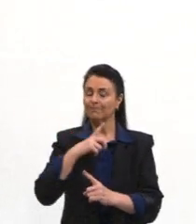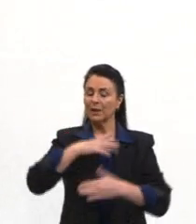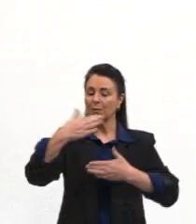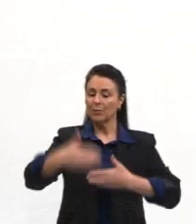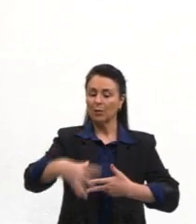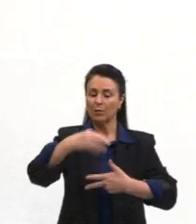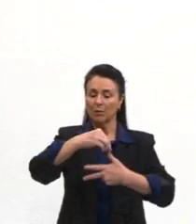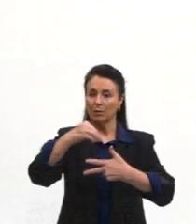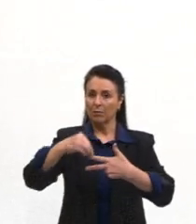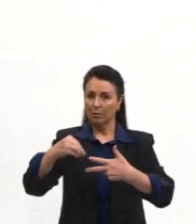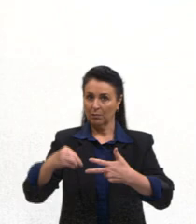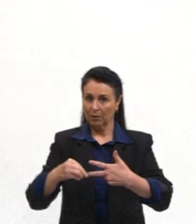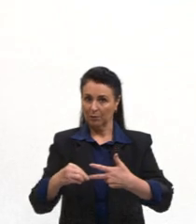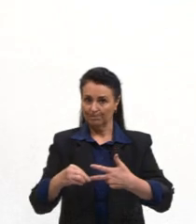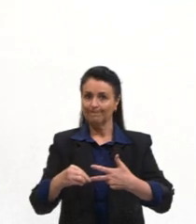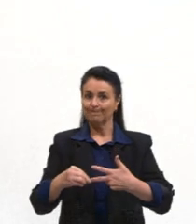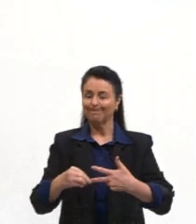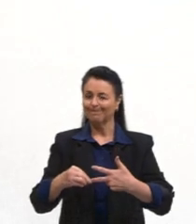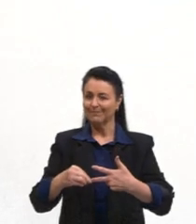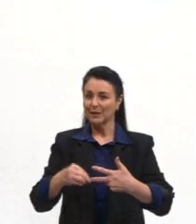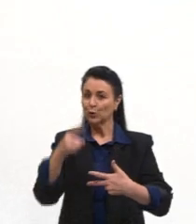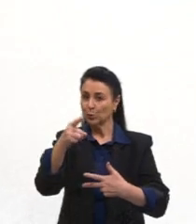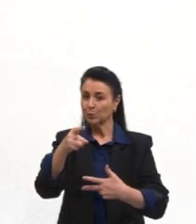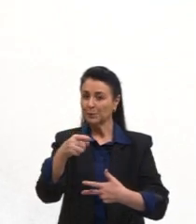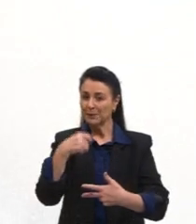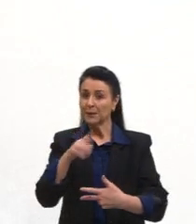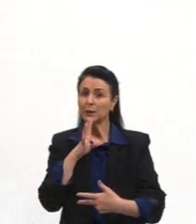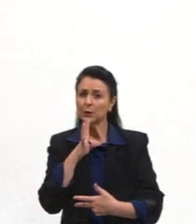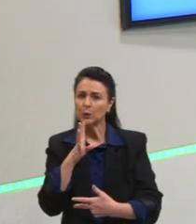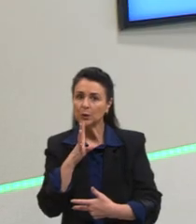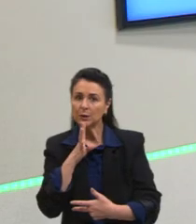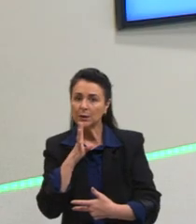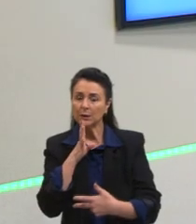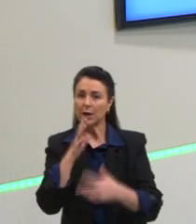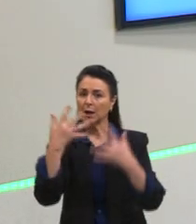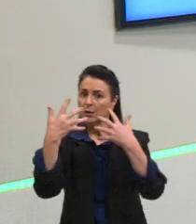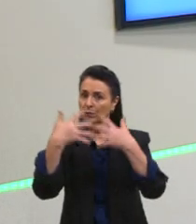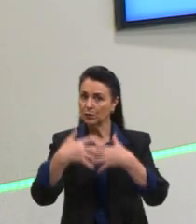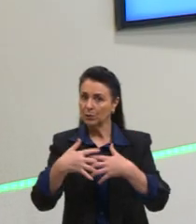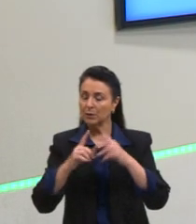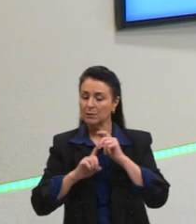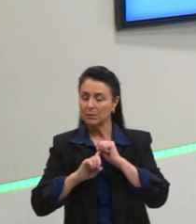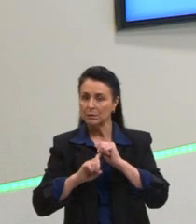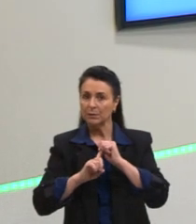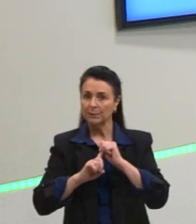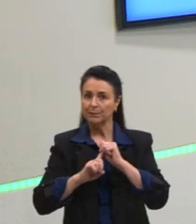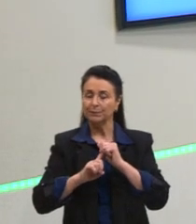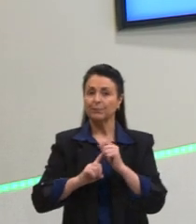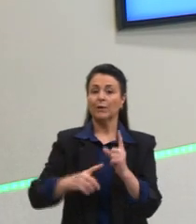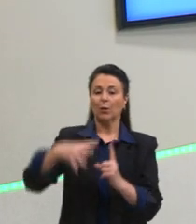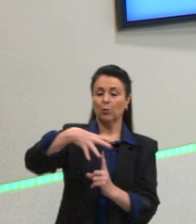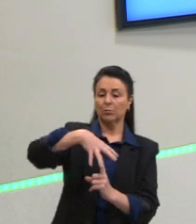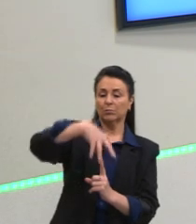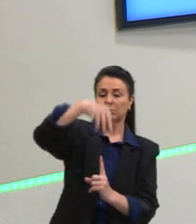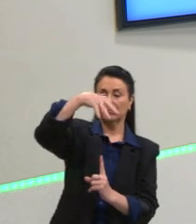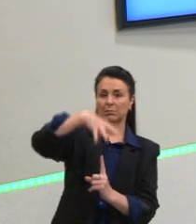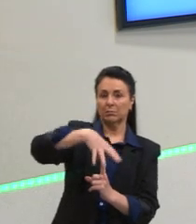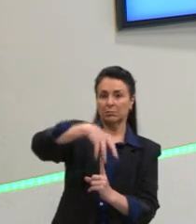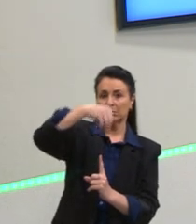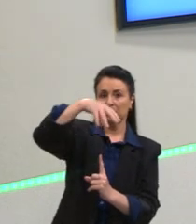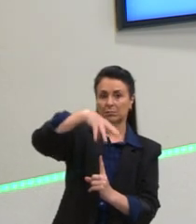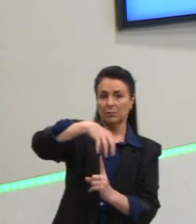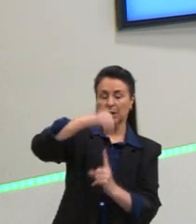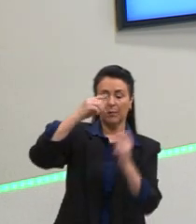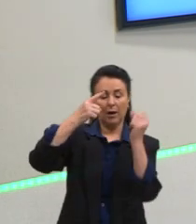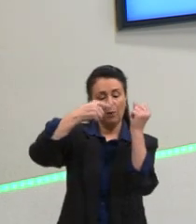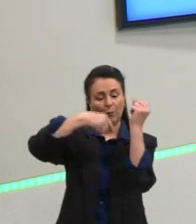vocês terem em mente as suas características principais, as suas funções principais. O chilema é um vaso que vai